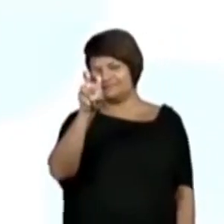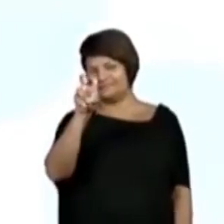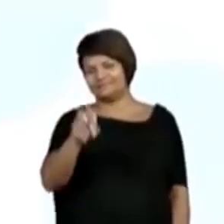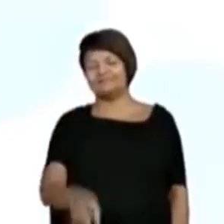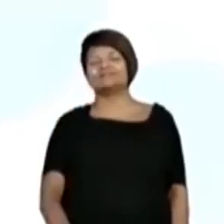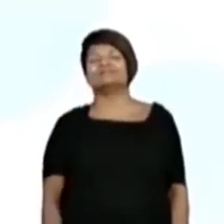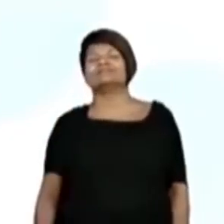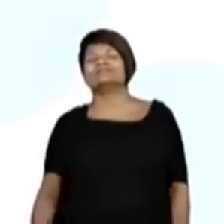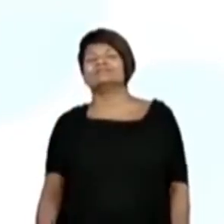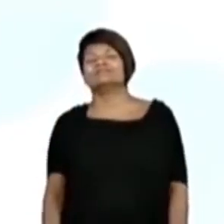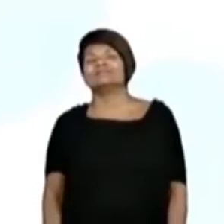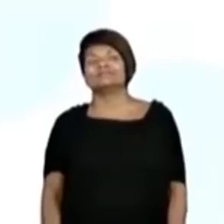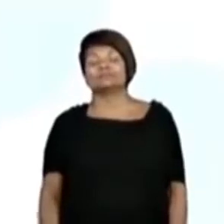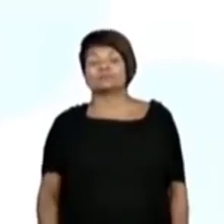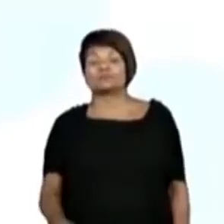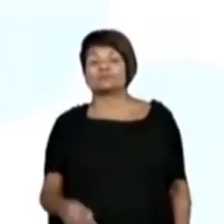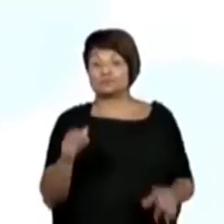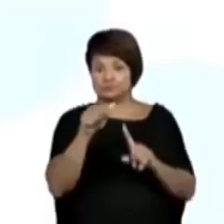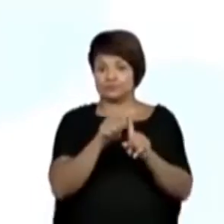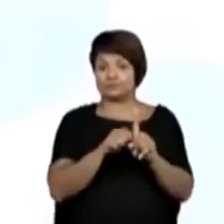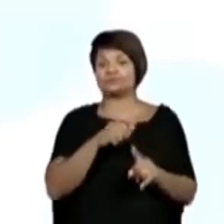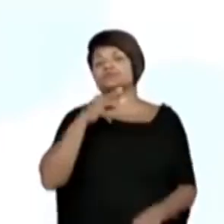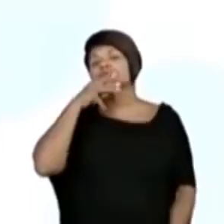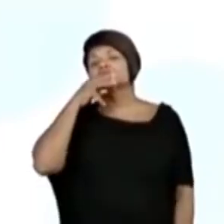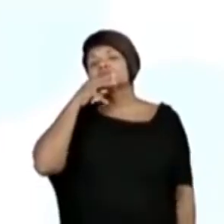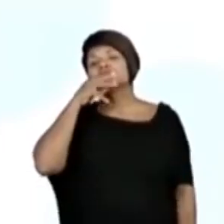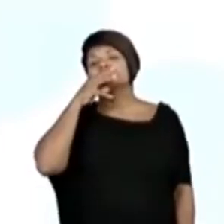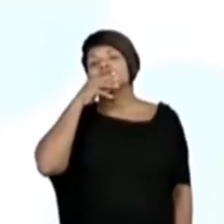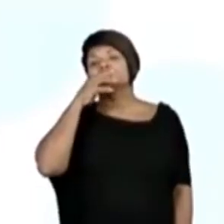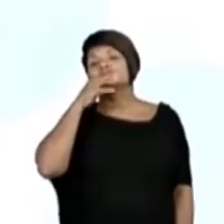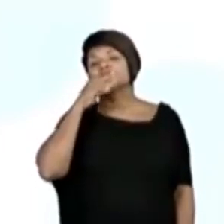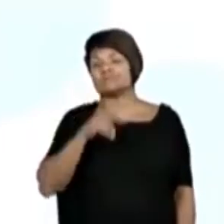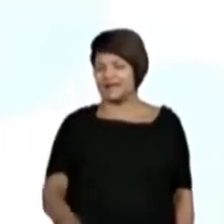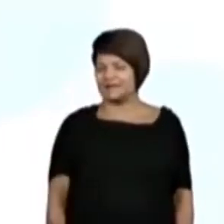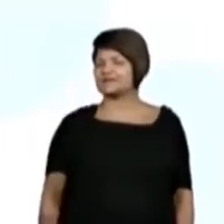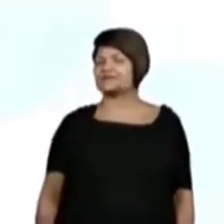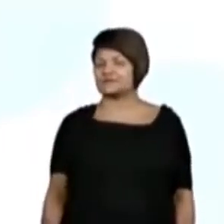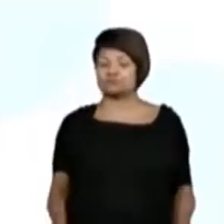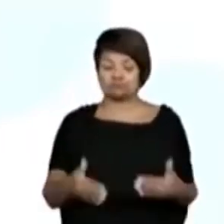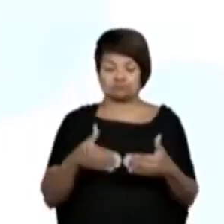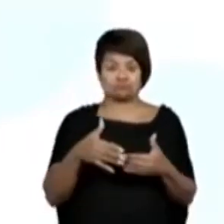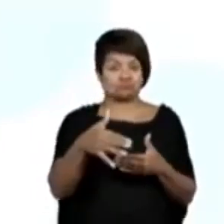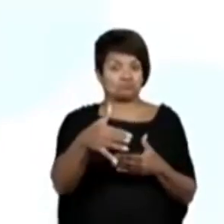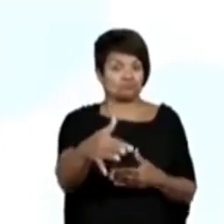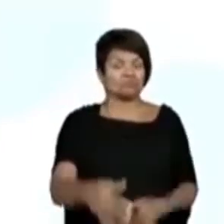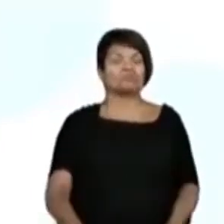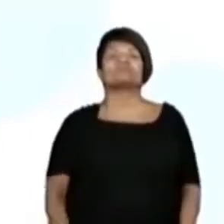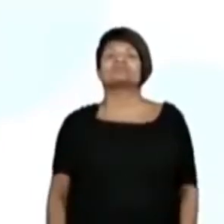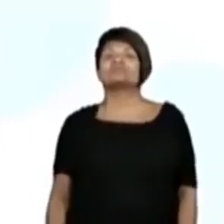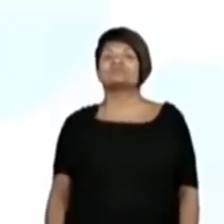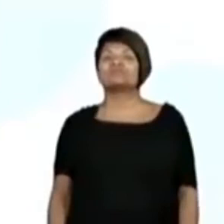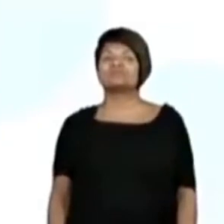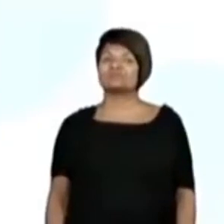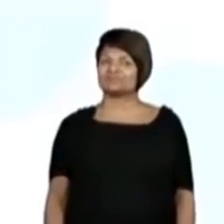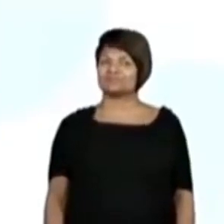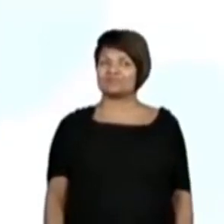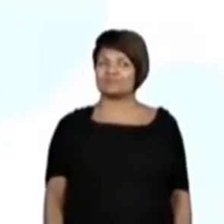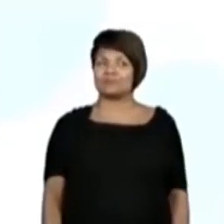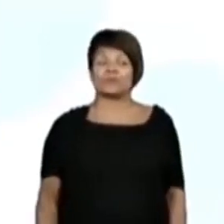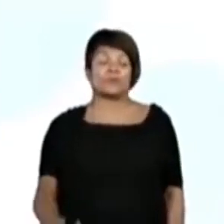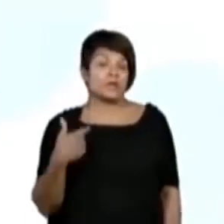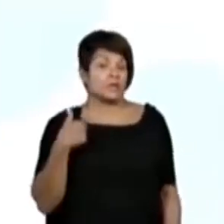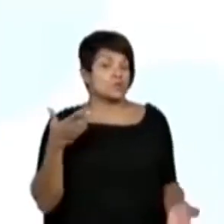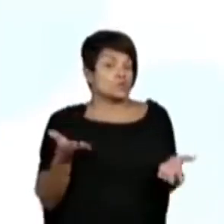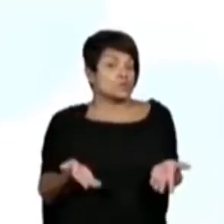do mês de março, como a professora já disse, né? Isso. Olha só. Eu